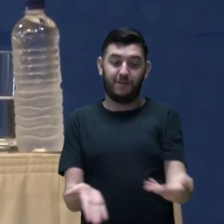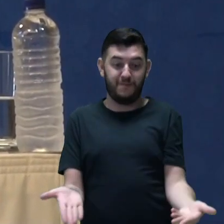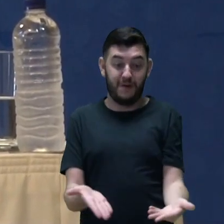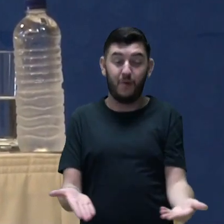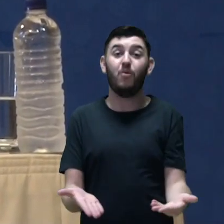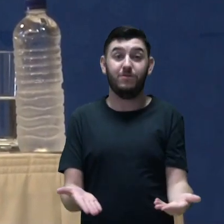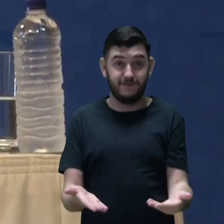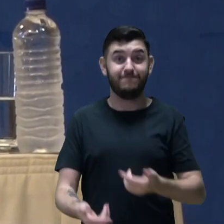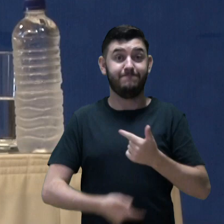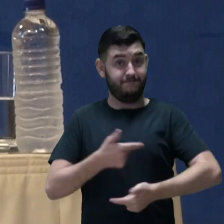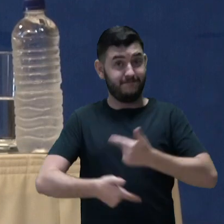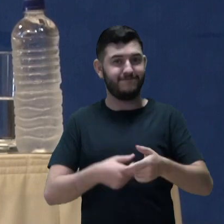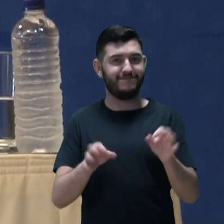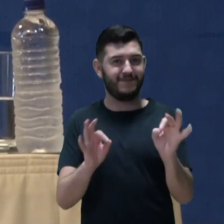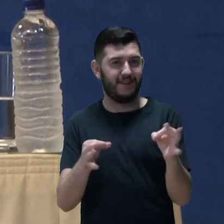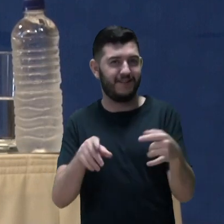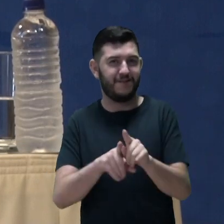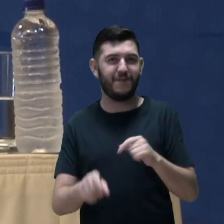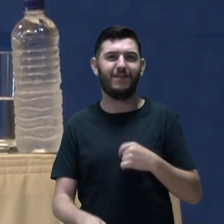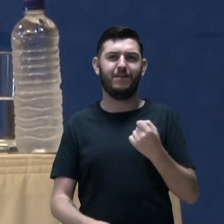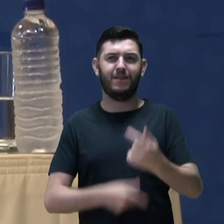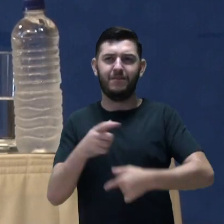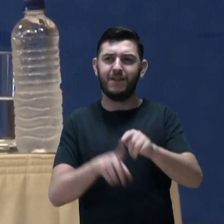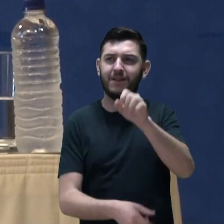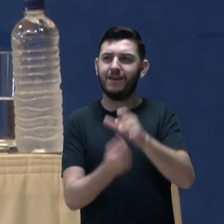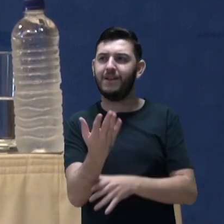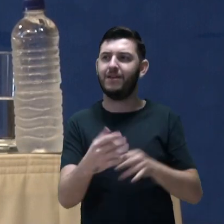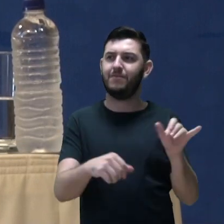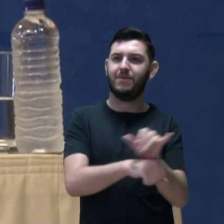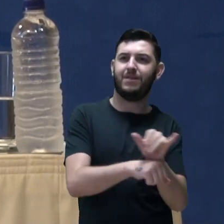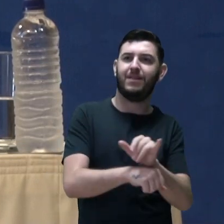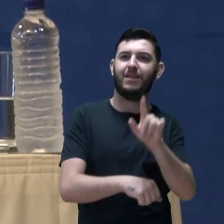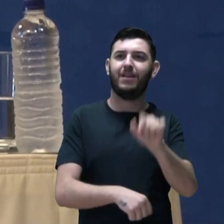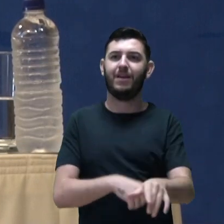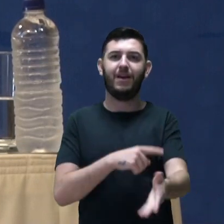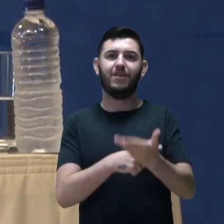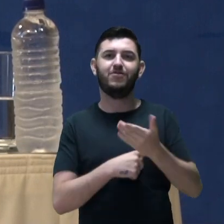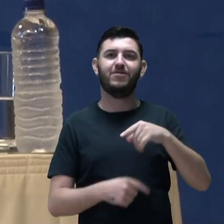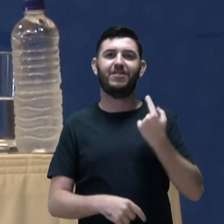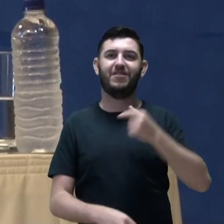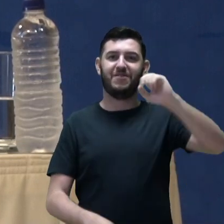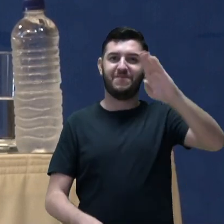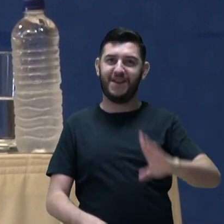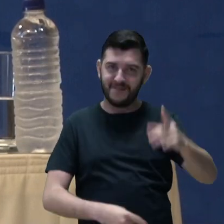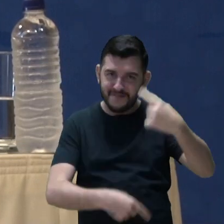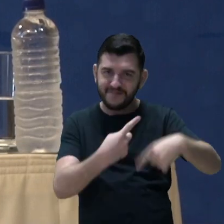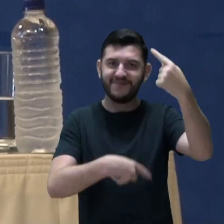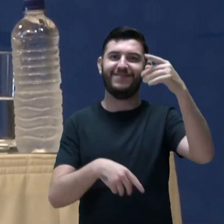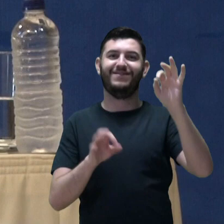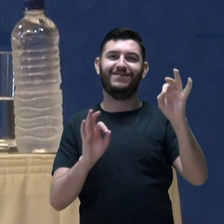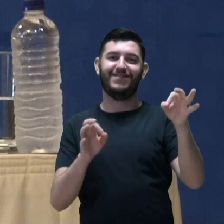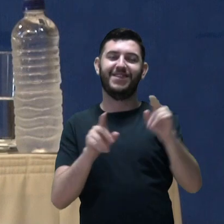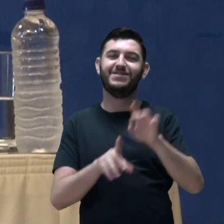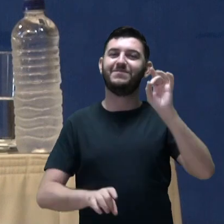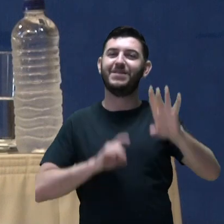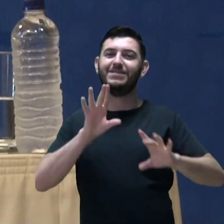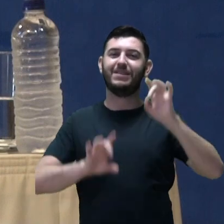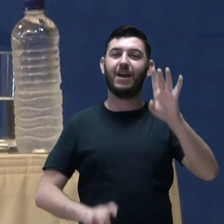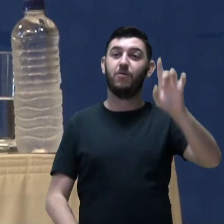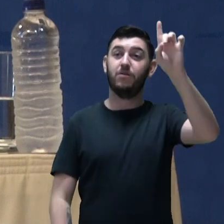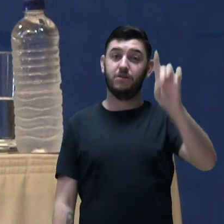e construíssem uma ferramenta importante para o desenvolvimento do país, em especial ao